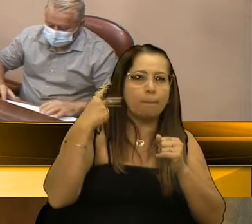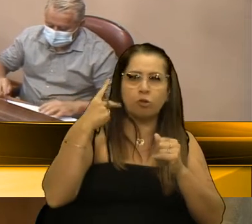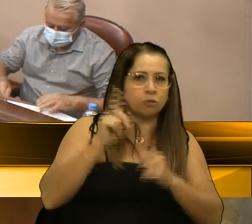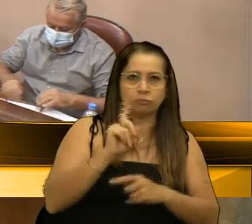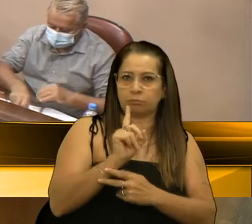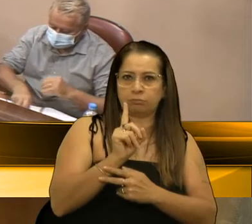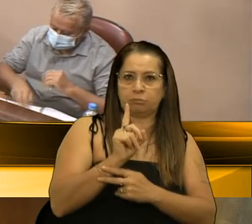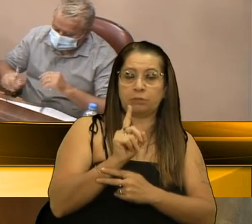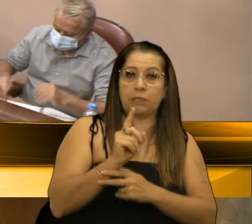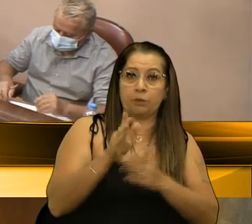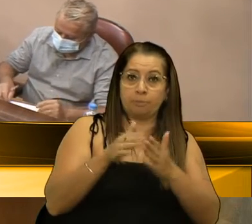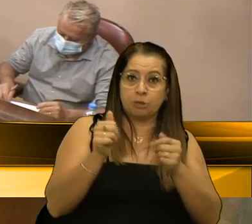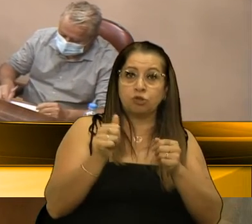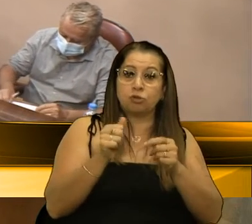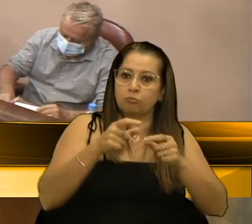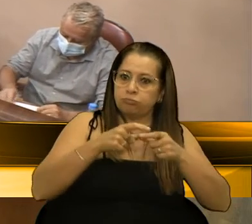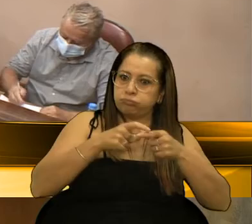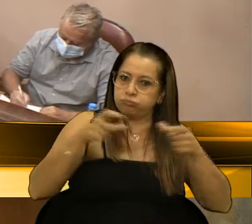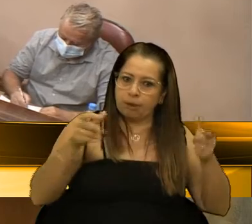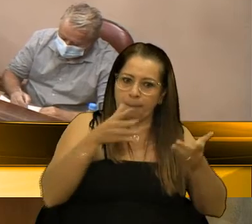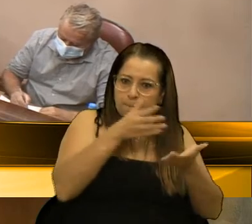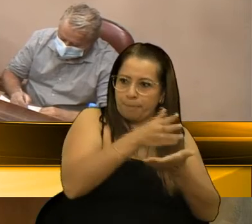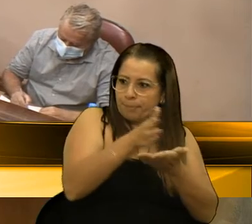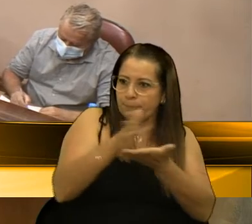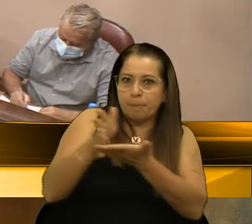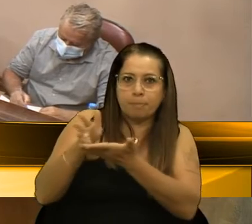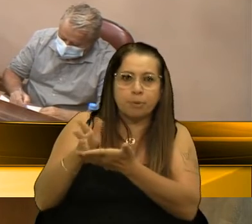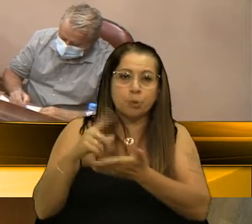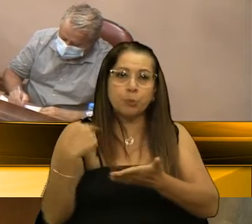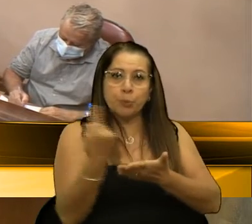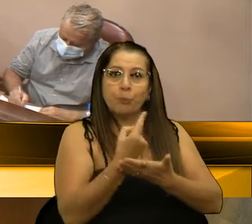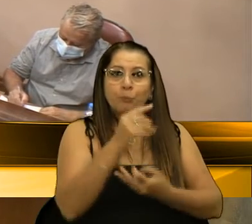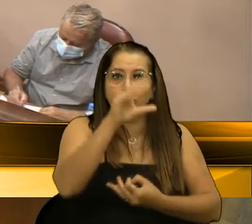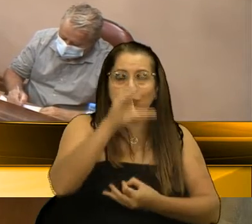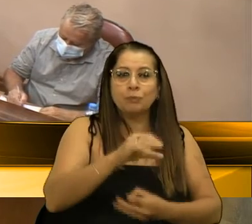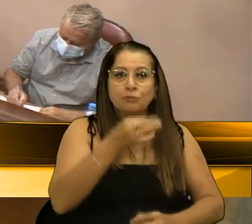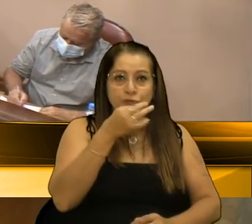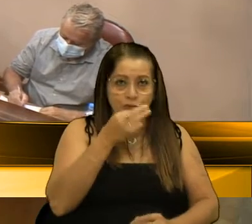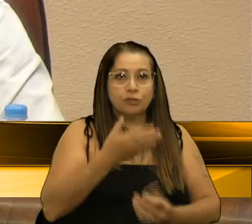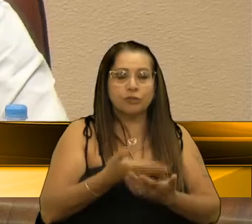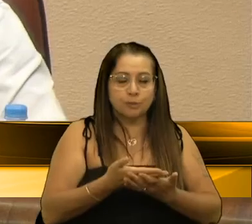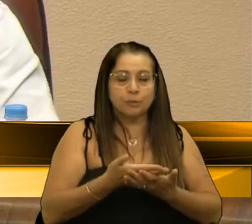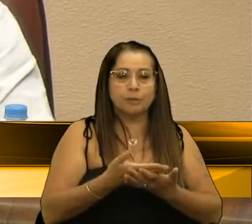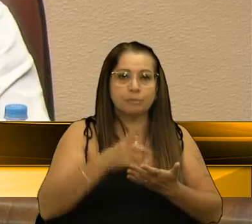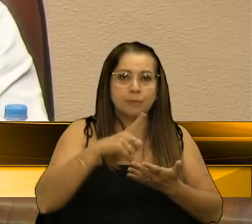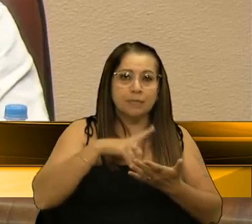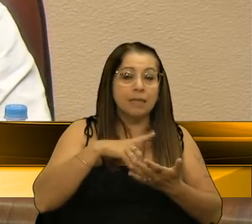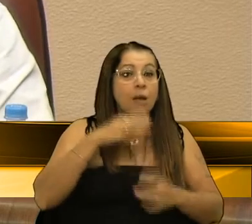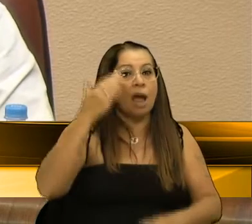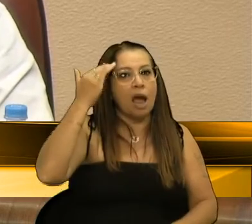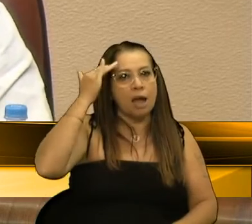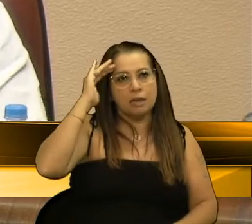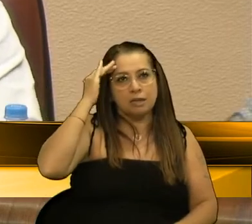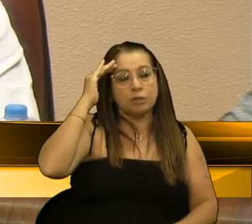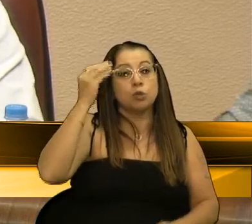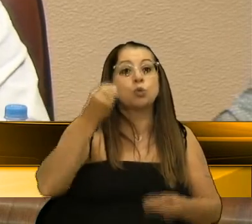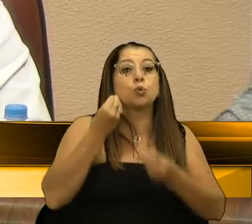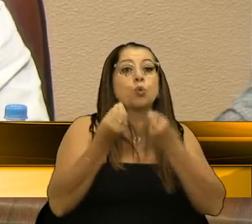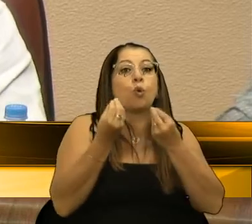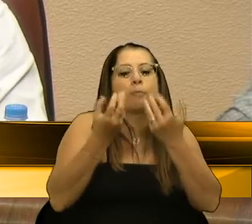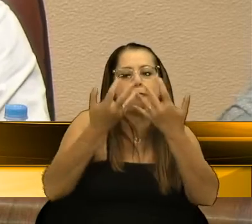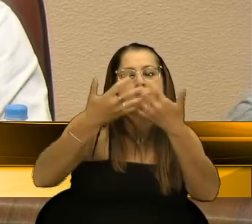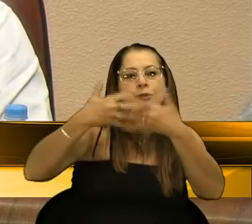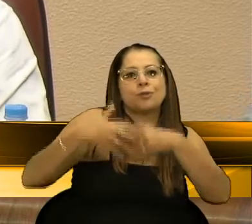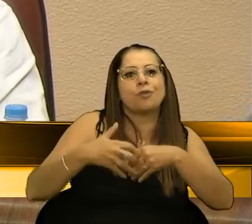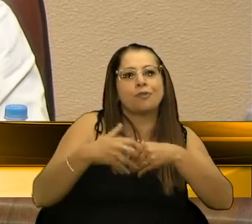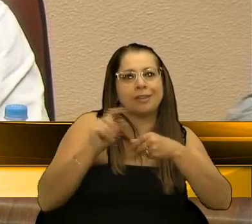que amplia a nós, cidadãos de Caxias do Sul, para termos o entendimento de como funciona o